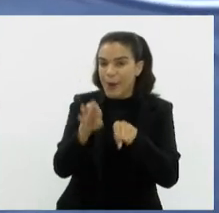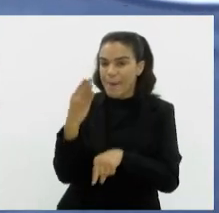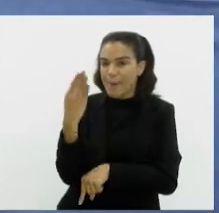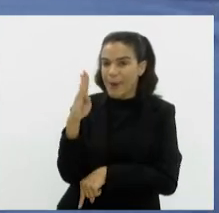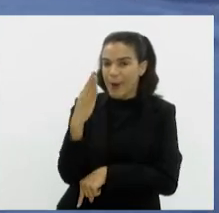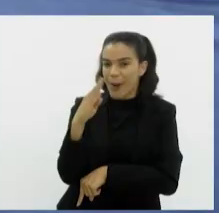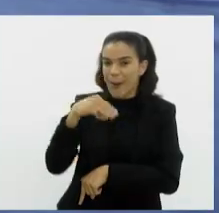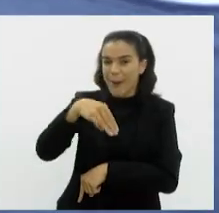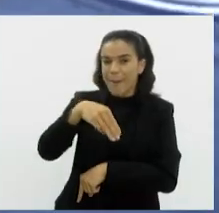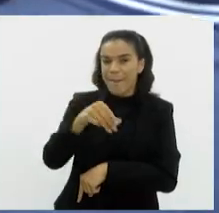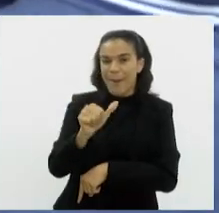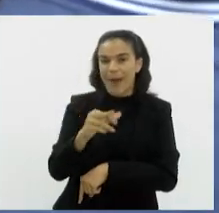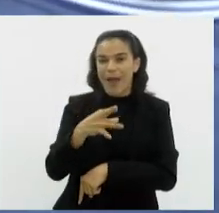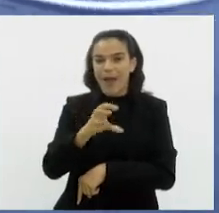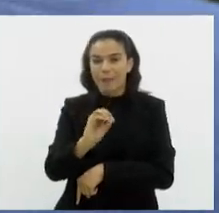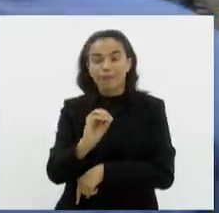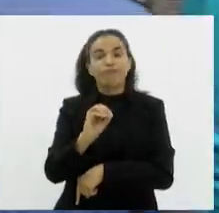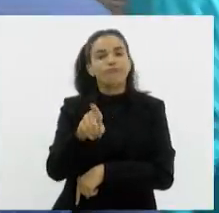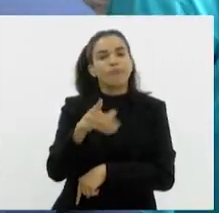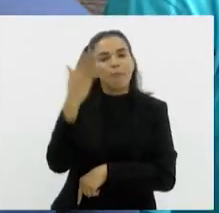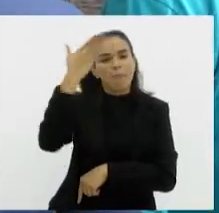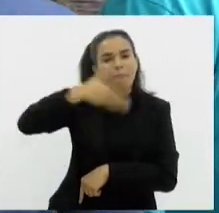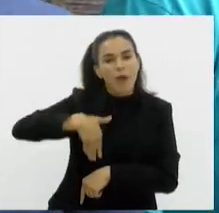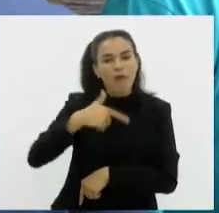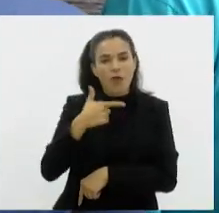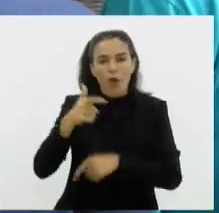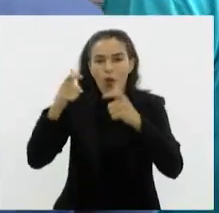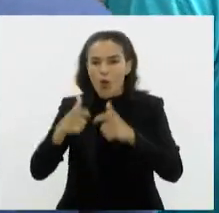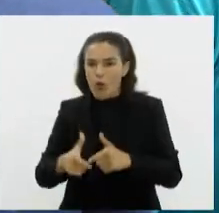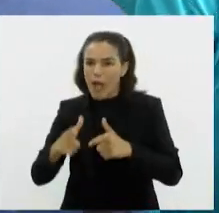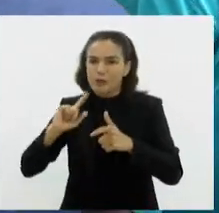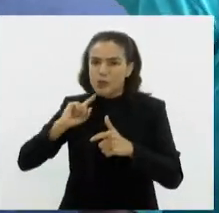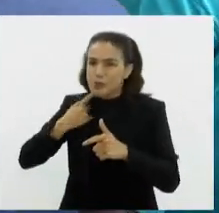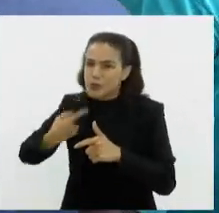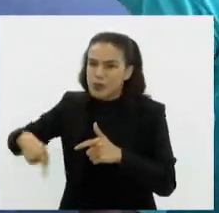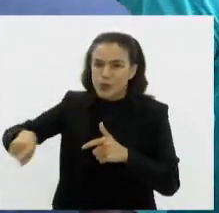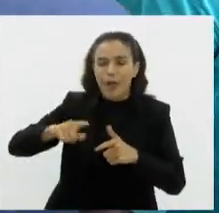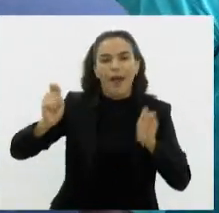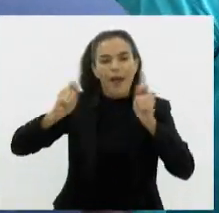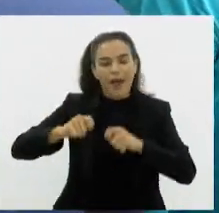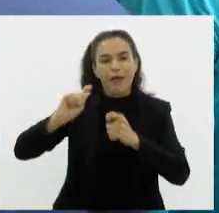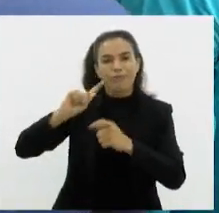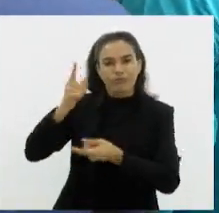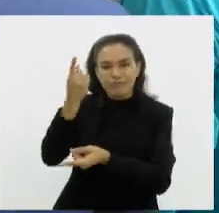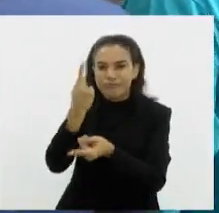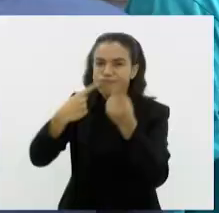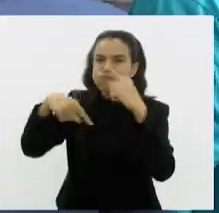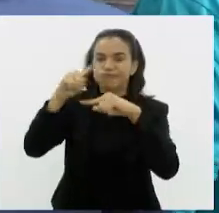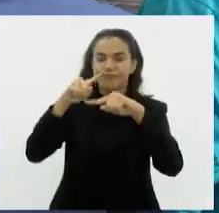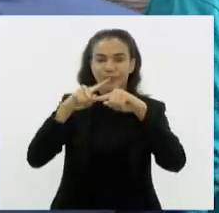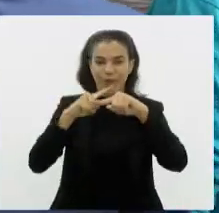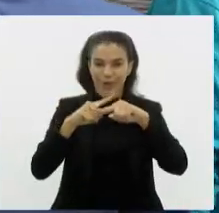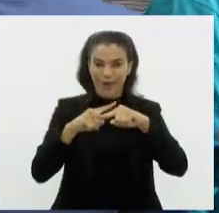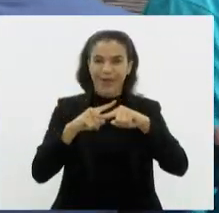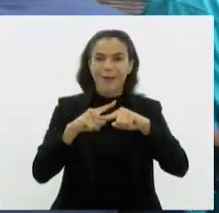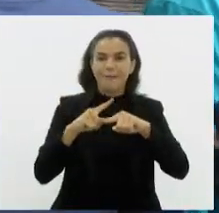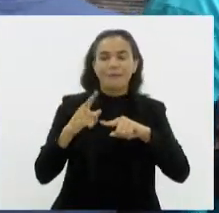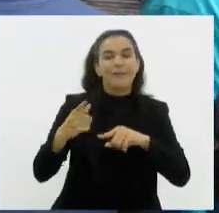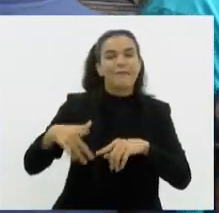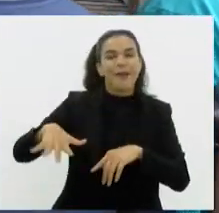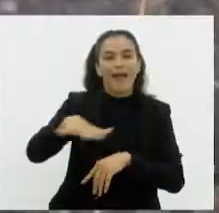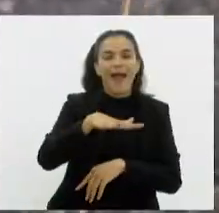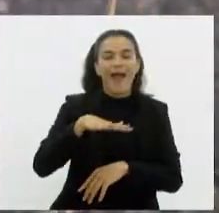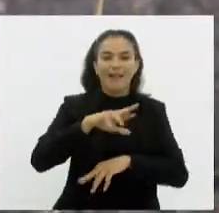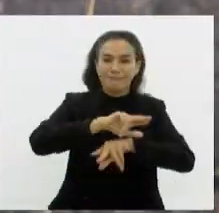Mário Moscatelli, demonstra que, mesmo num ambiente agressivo, é possível recuperá-lo e gerar importantes nichos para várias